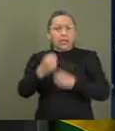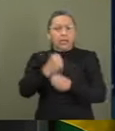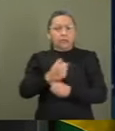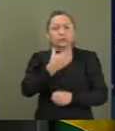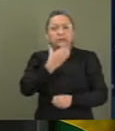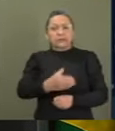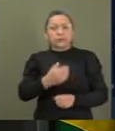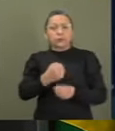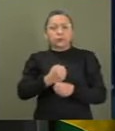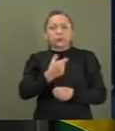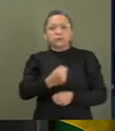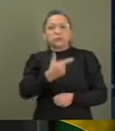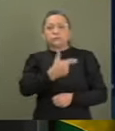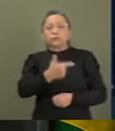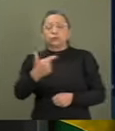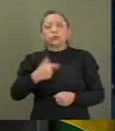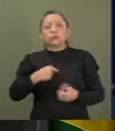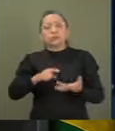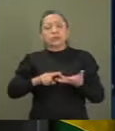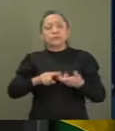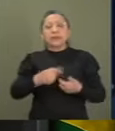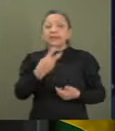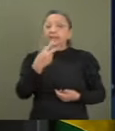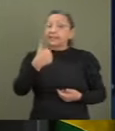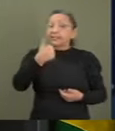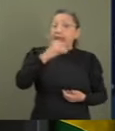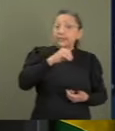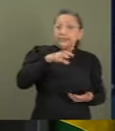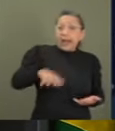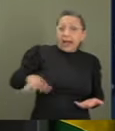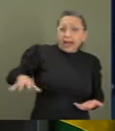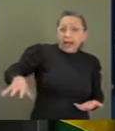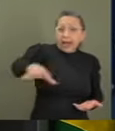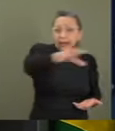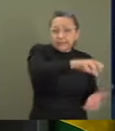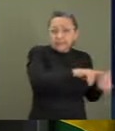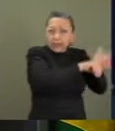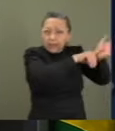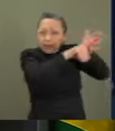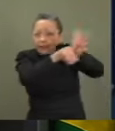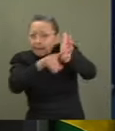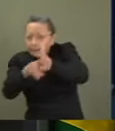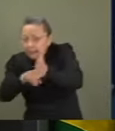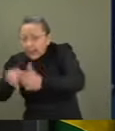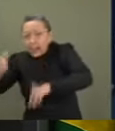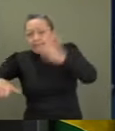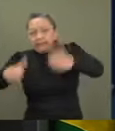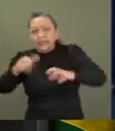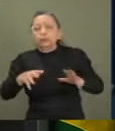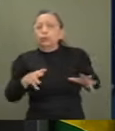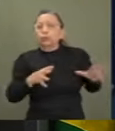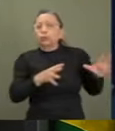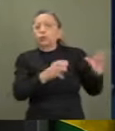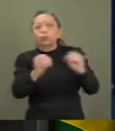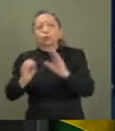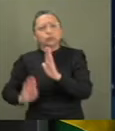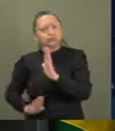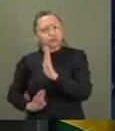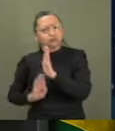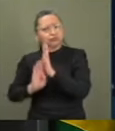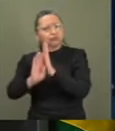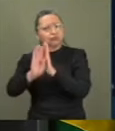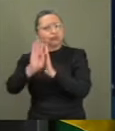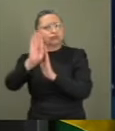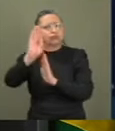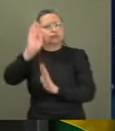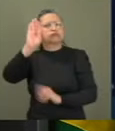áreas como saúde, limpeza, mobilidade e transporte, todos elevadíssimos em relação ao